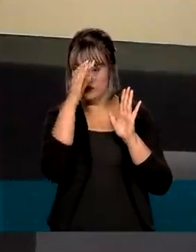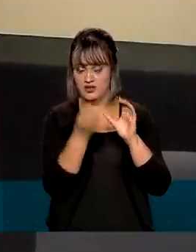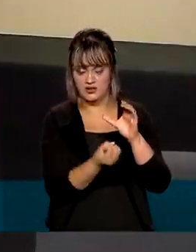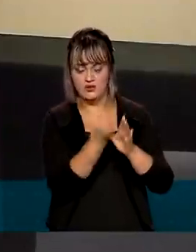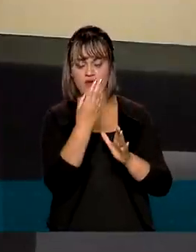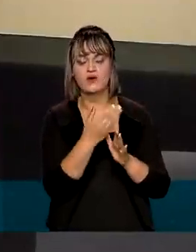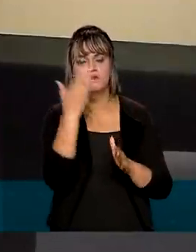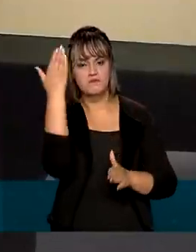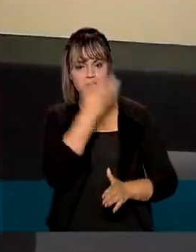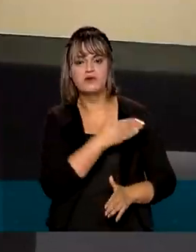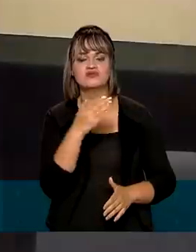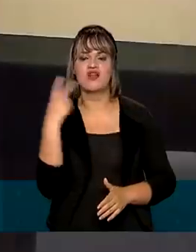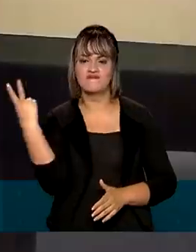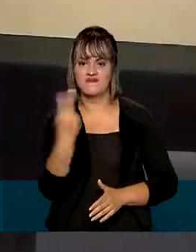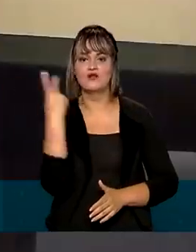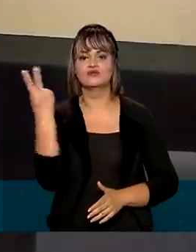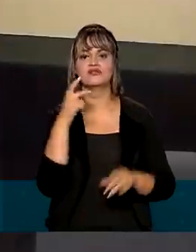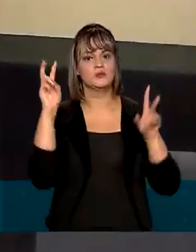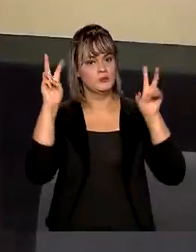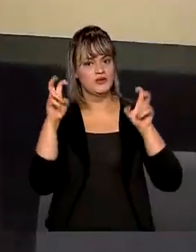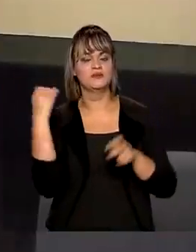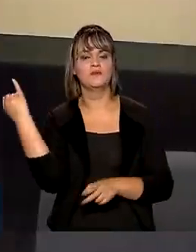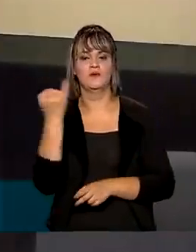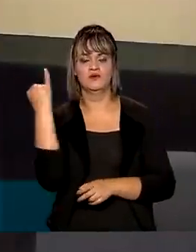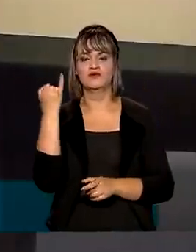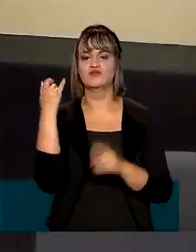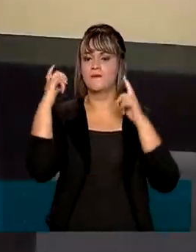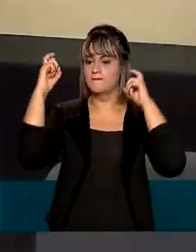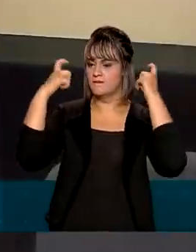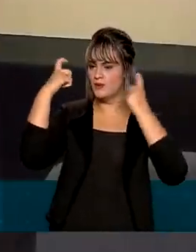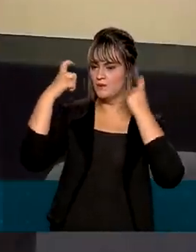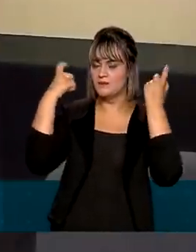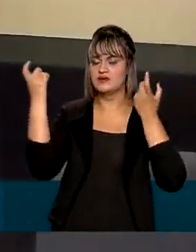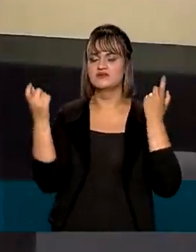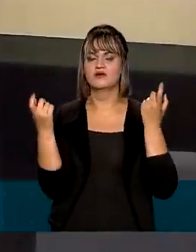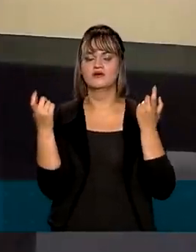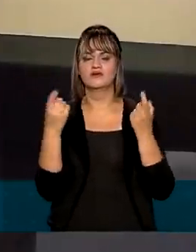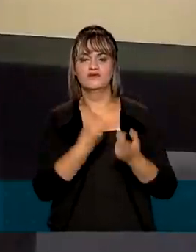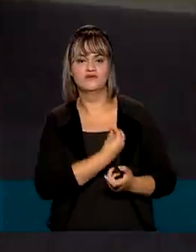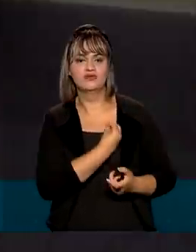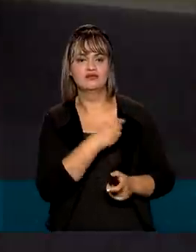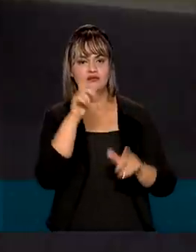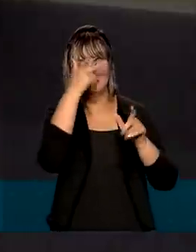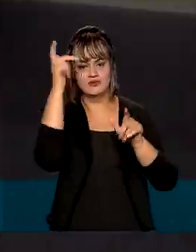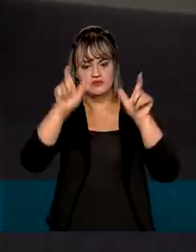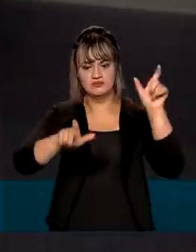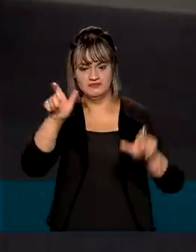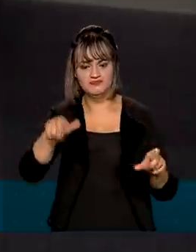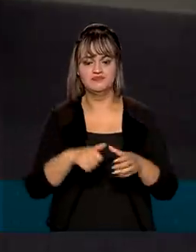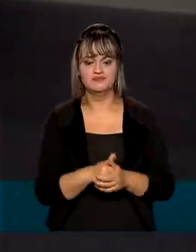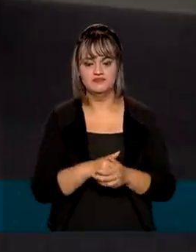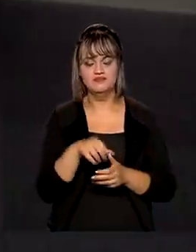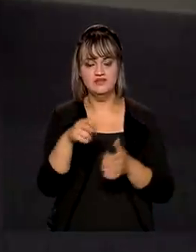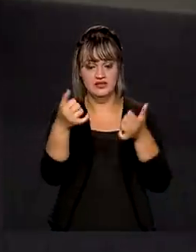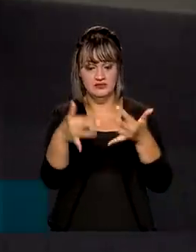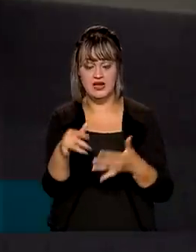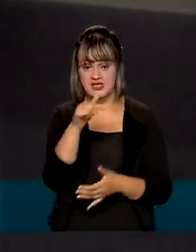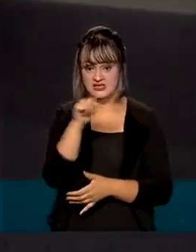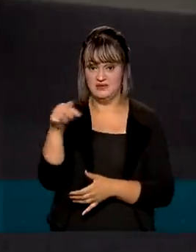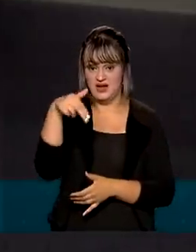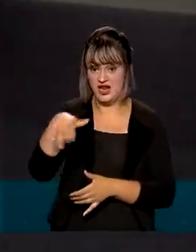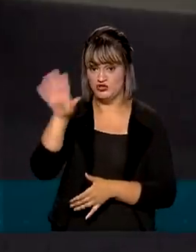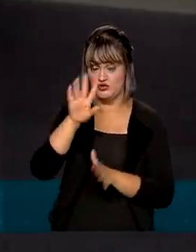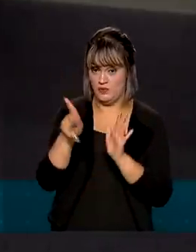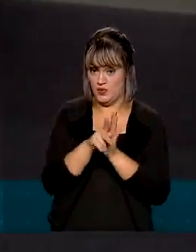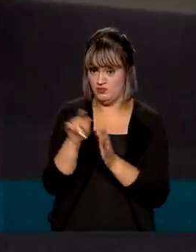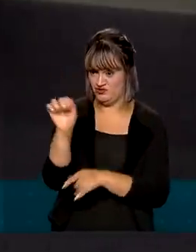essa importância, essa valorização do tema, a preocupação com a vida humana. A Semana Nacional de Trânsito, ela nos traz